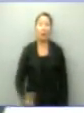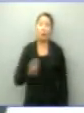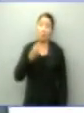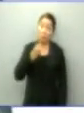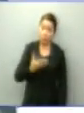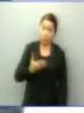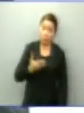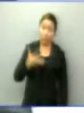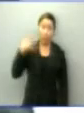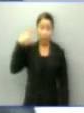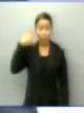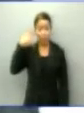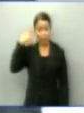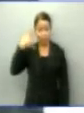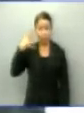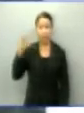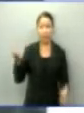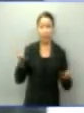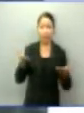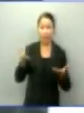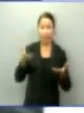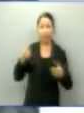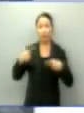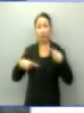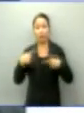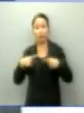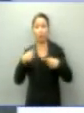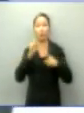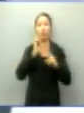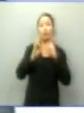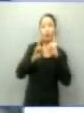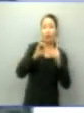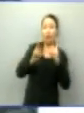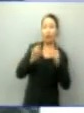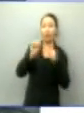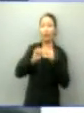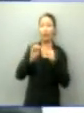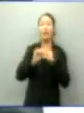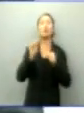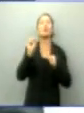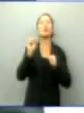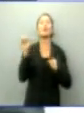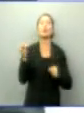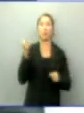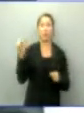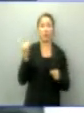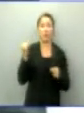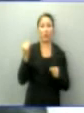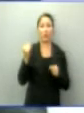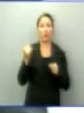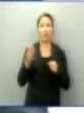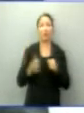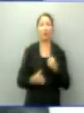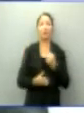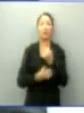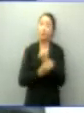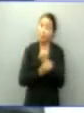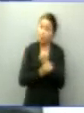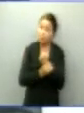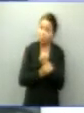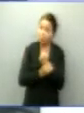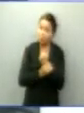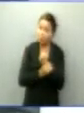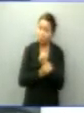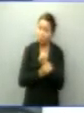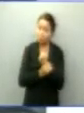que é fundamental, porque o principal compromisso nosso é com a realização de políticas sociais que asseguram o direito da nossa população. A